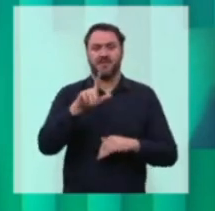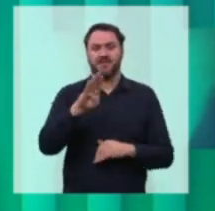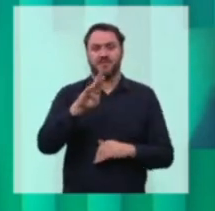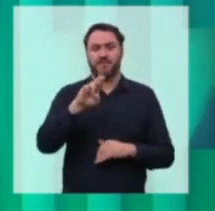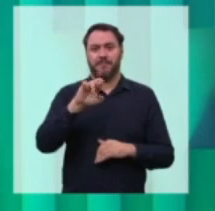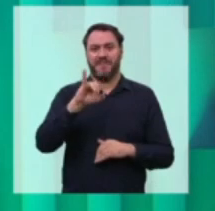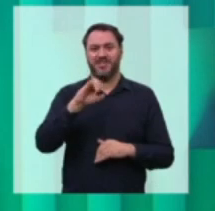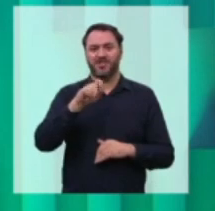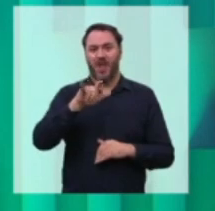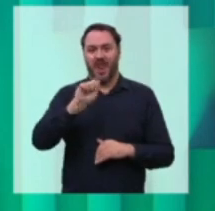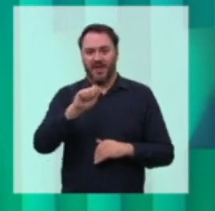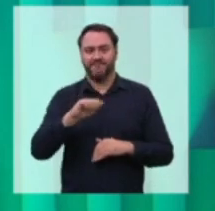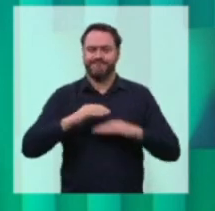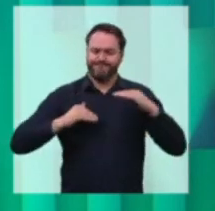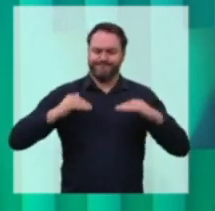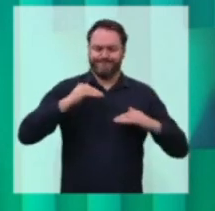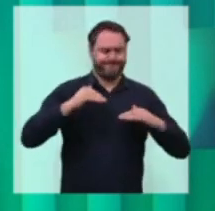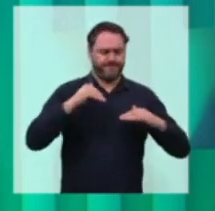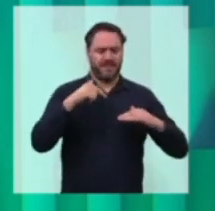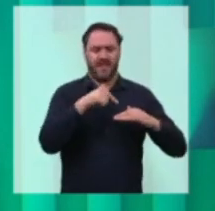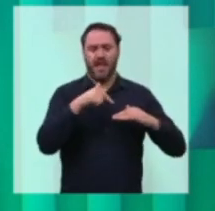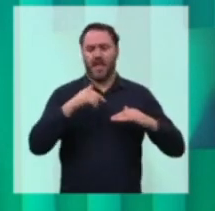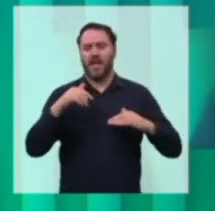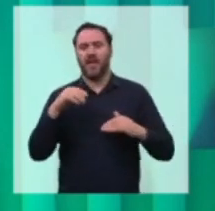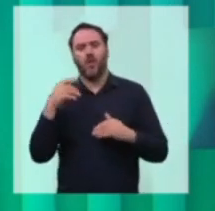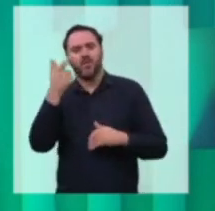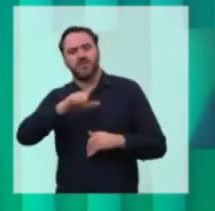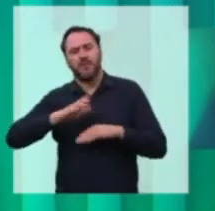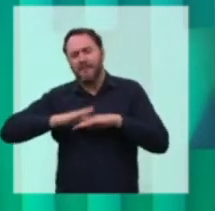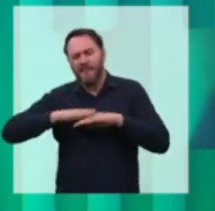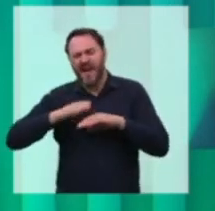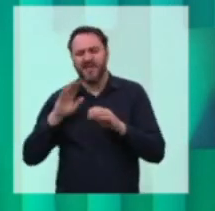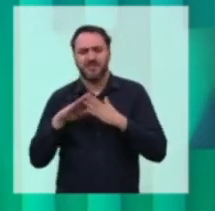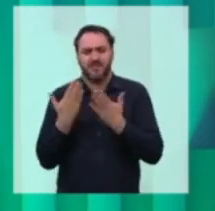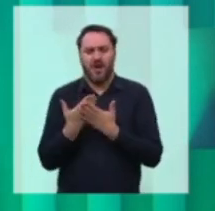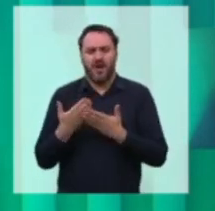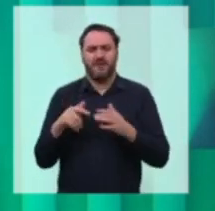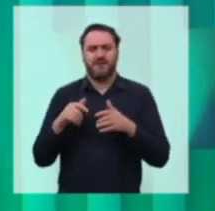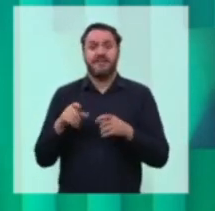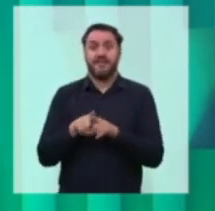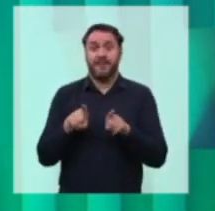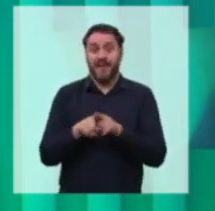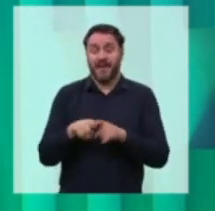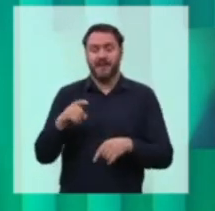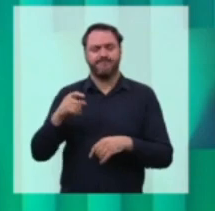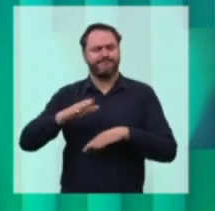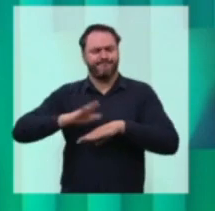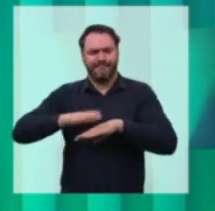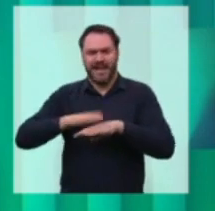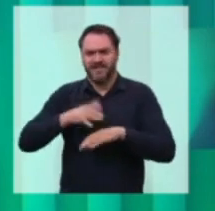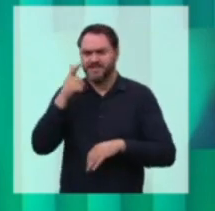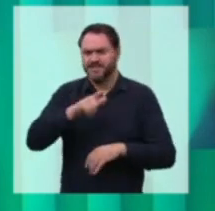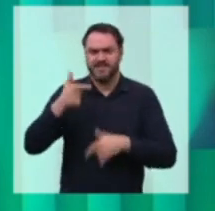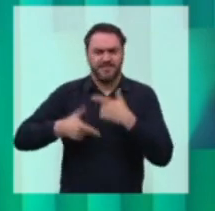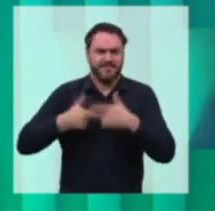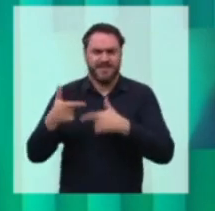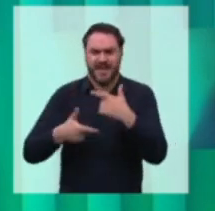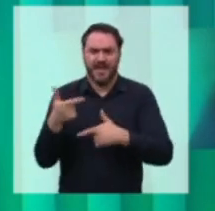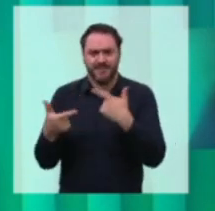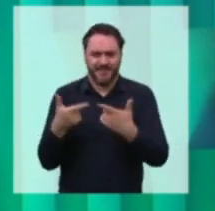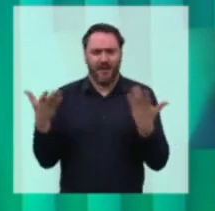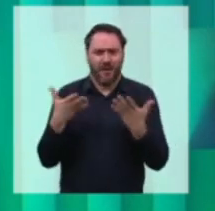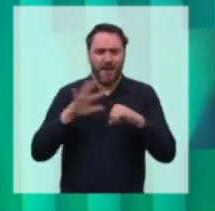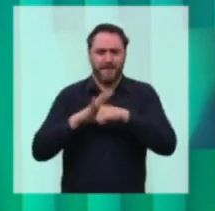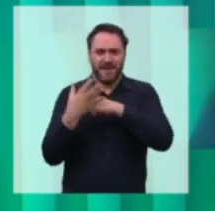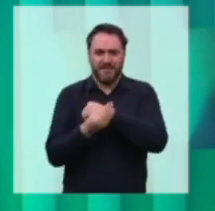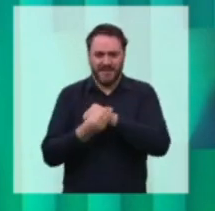Lá, nós tivemos o maior crescimento econômico do Nordeste e foi o estado que mais gerou empregos durante a pandemia. Um negócio para abrir